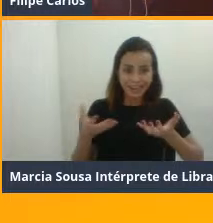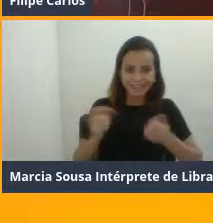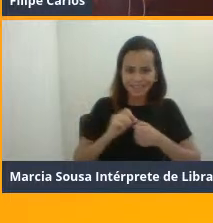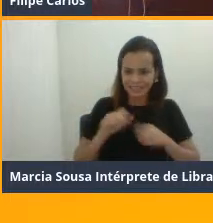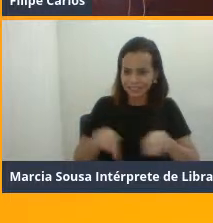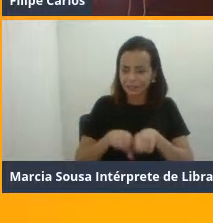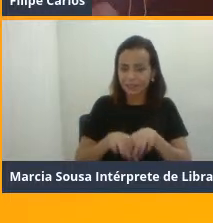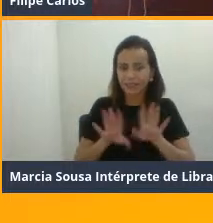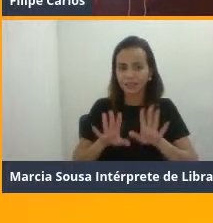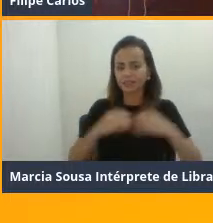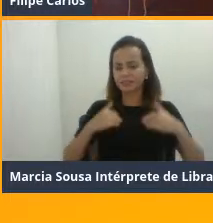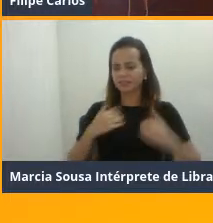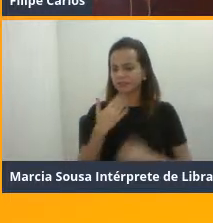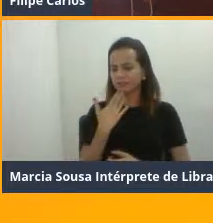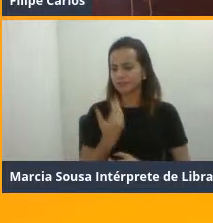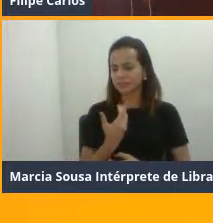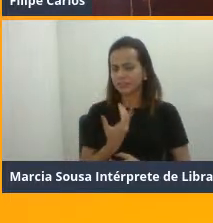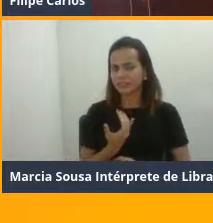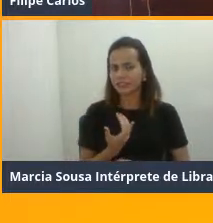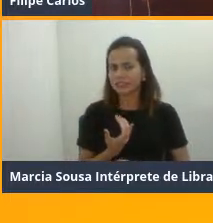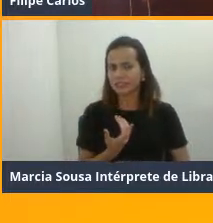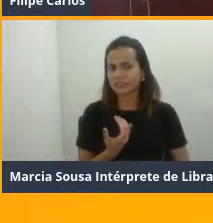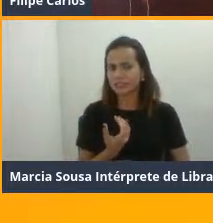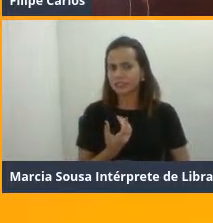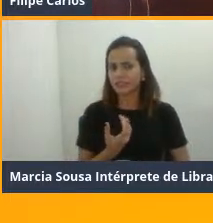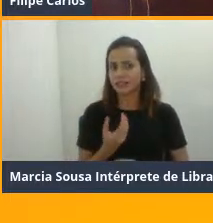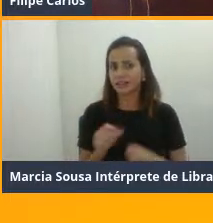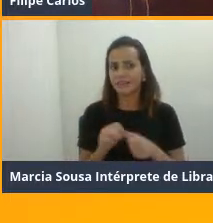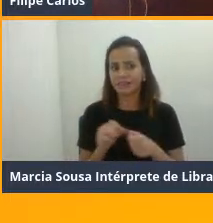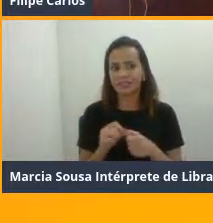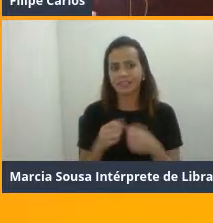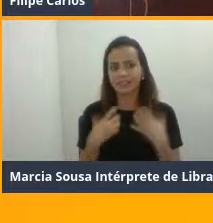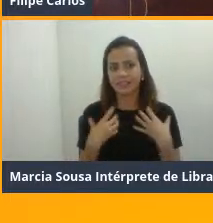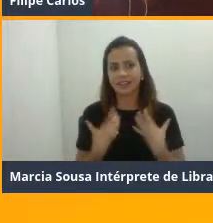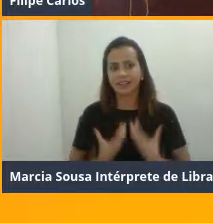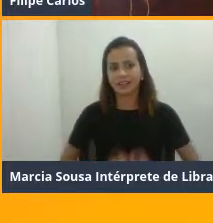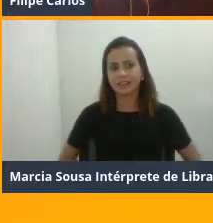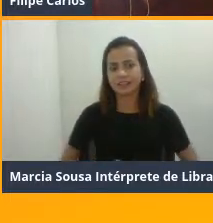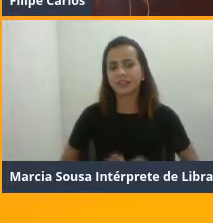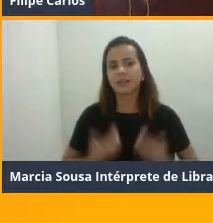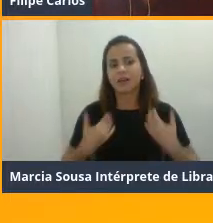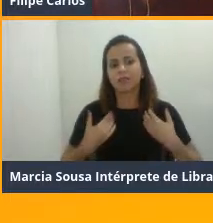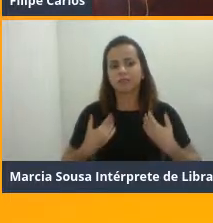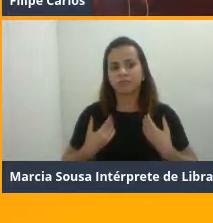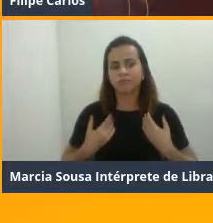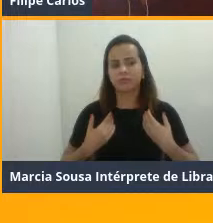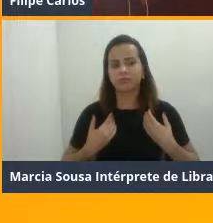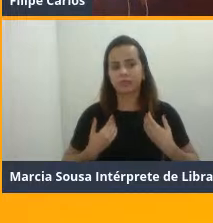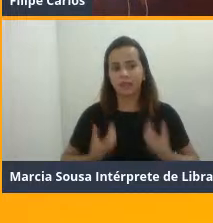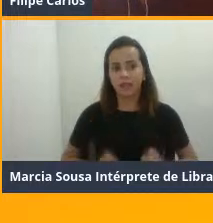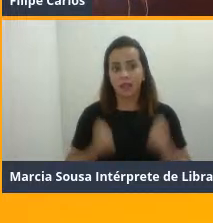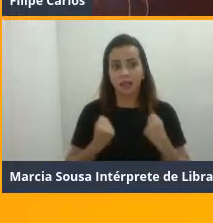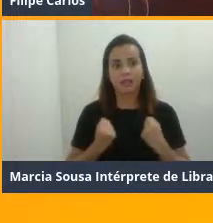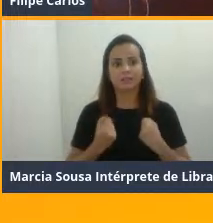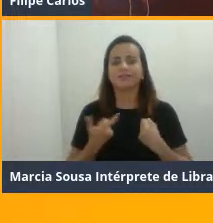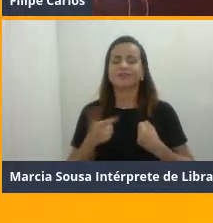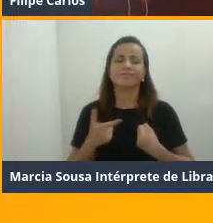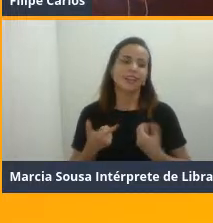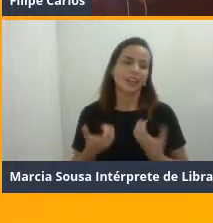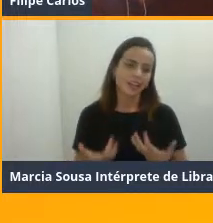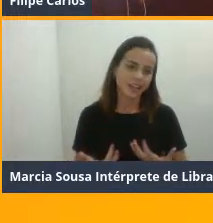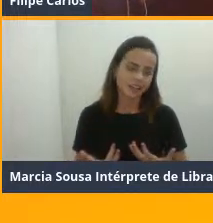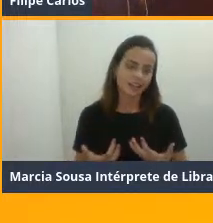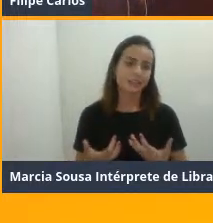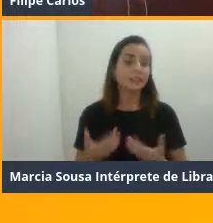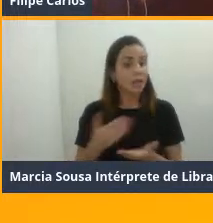dando a intensidade, morrem, aí descansam, dão intensidade, morrem. Então, isso aí, quando você